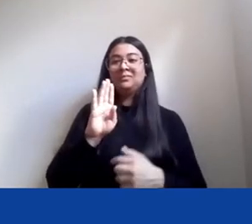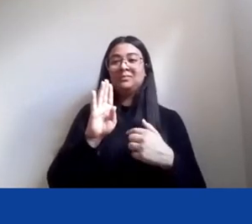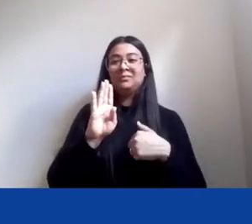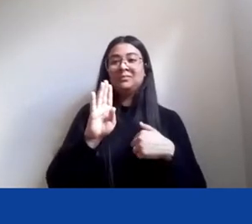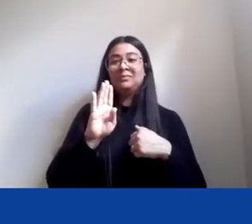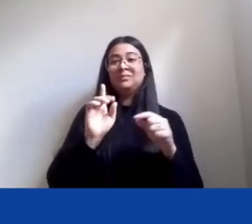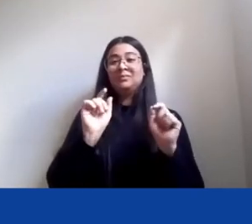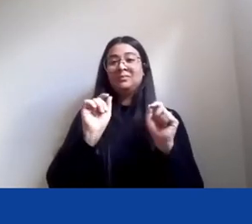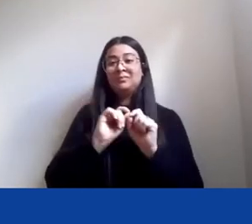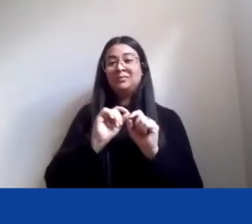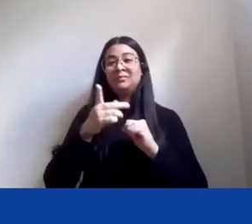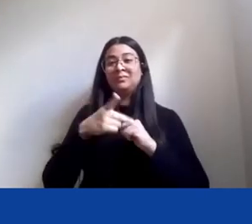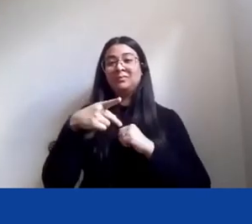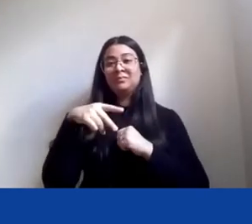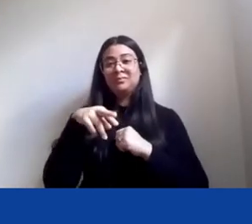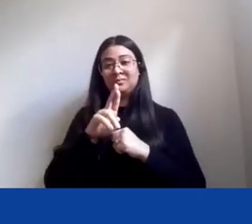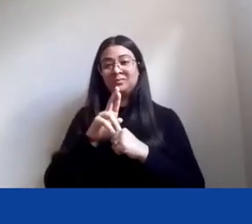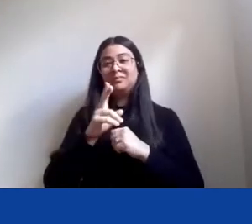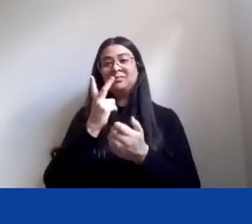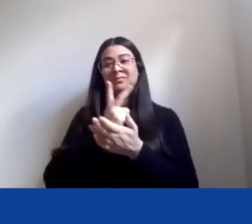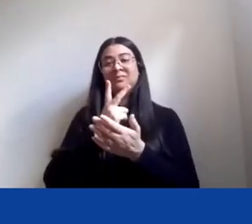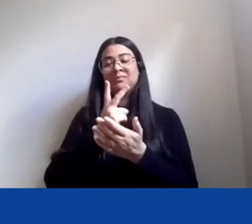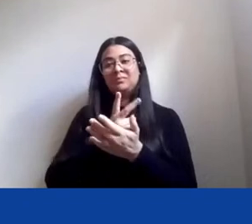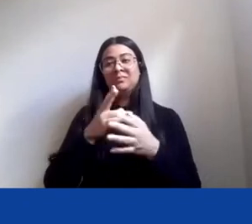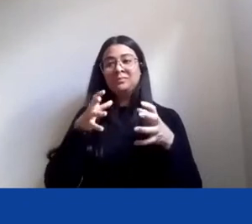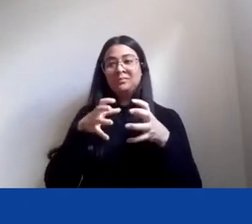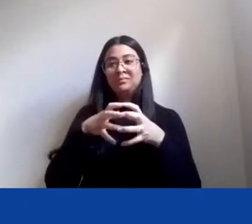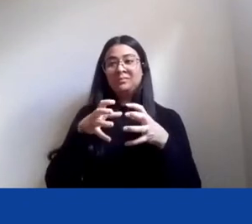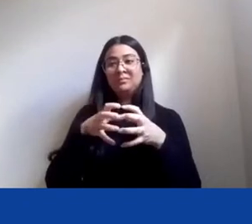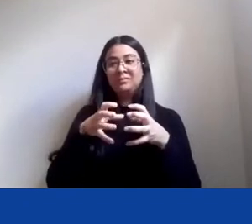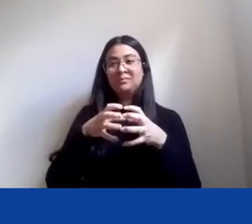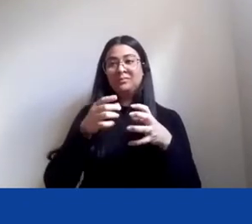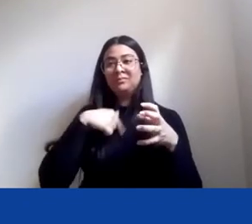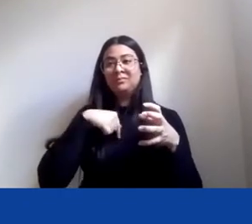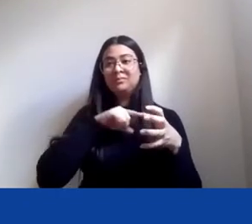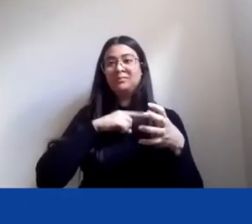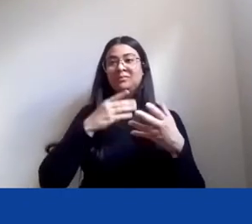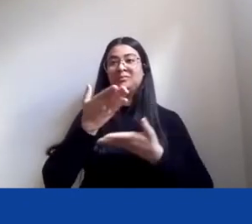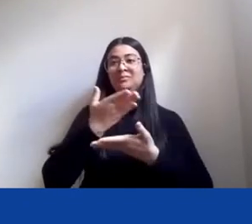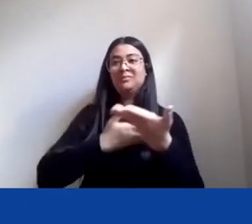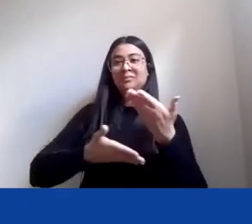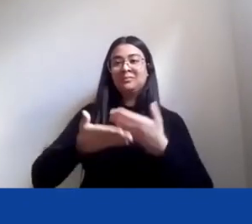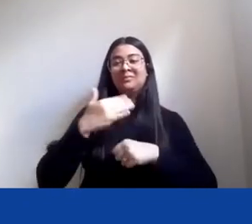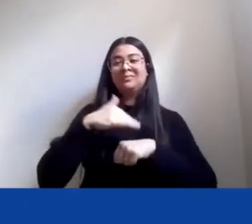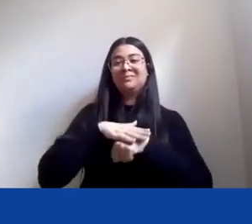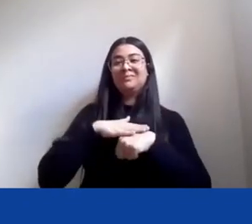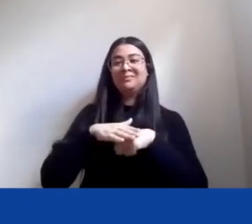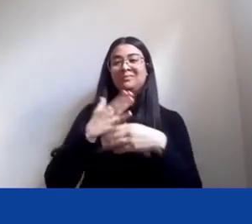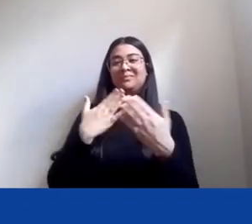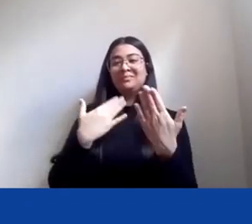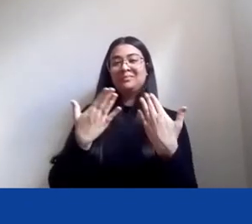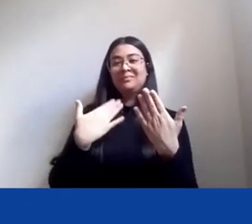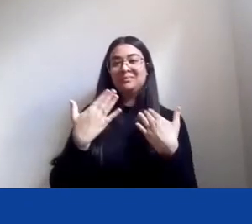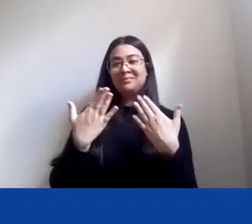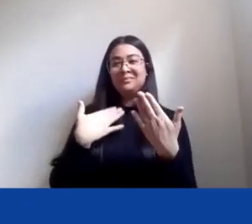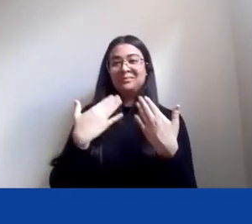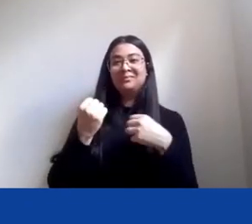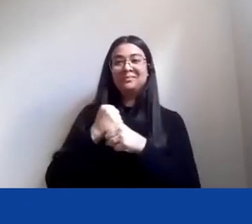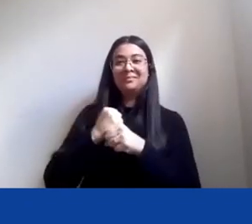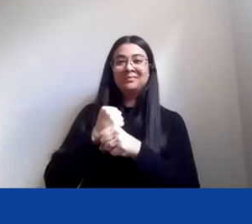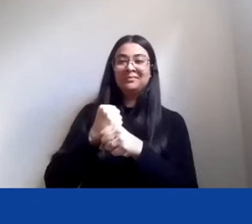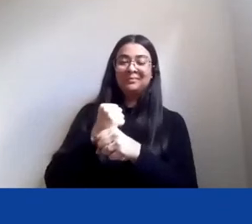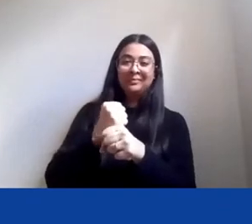no mesmo departamento, nós tivemos muitas conversas ao longo dos anos, e eu sempre